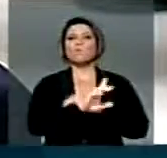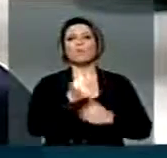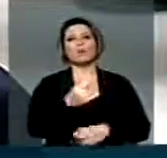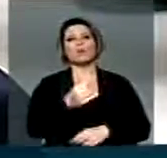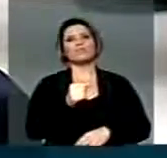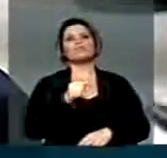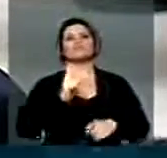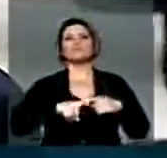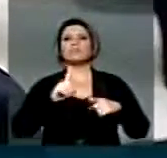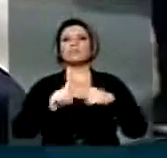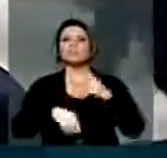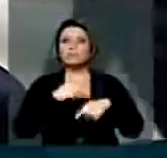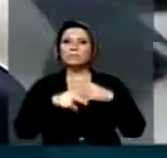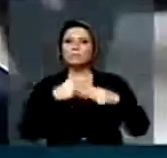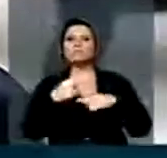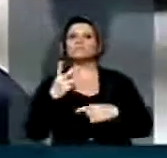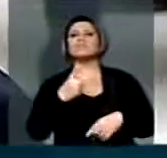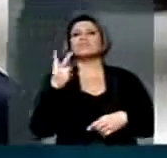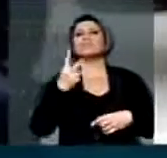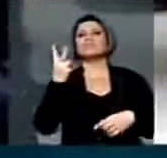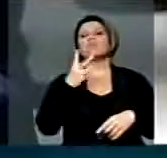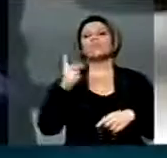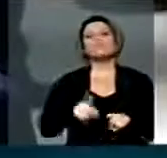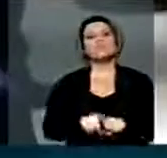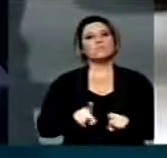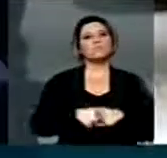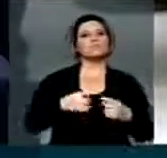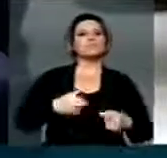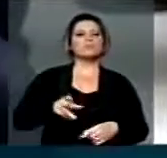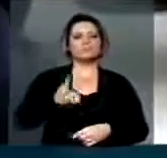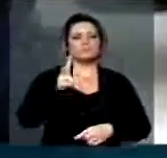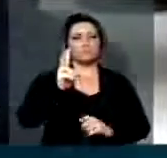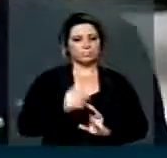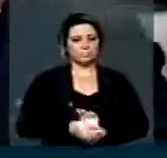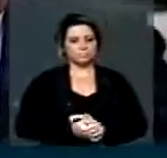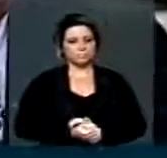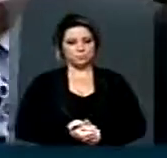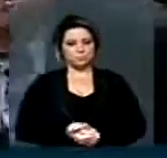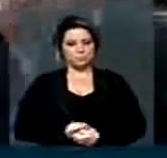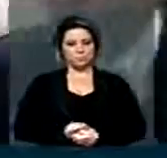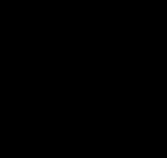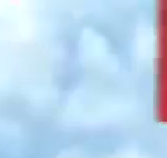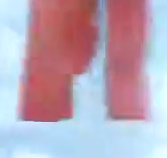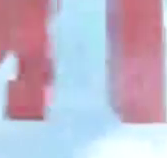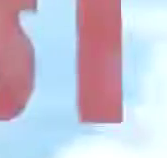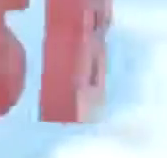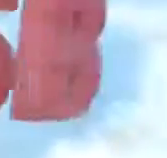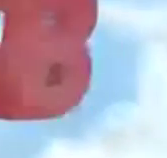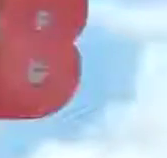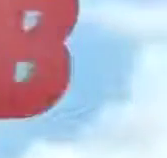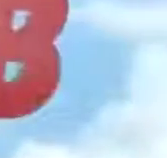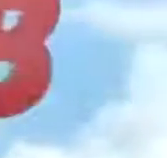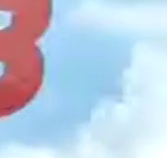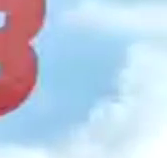dinheiro tenha preservado o seu valor, os bens tenham preservado o seu... Acordou o seguinte...